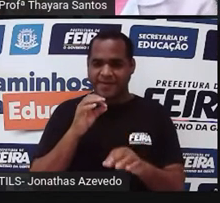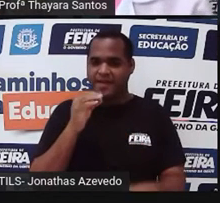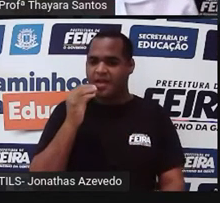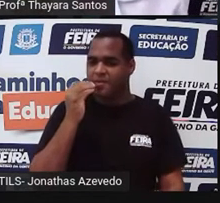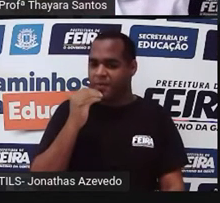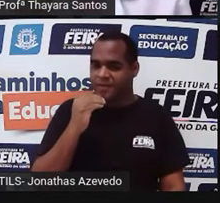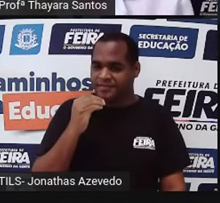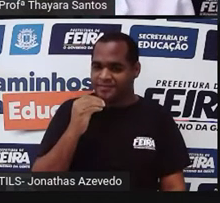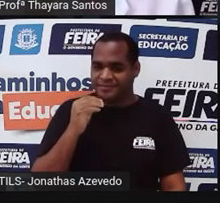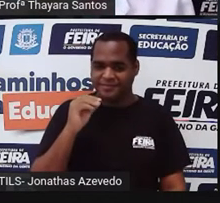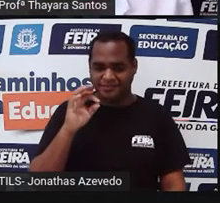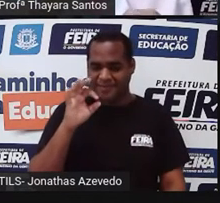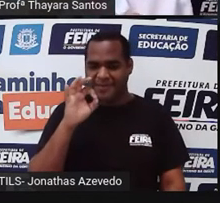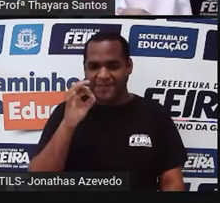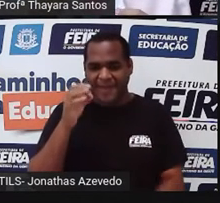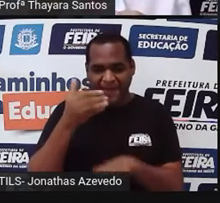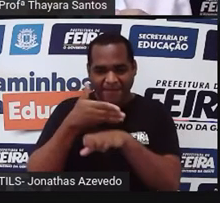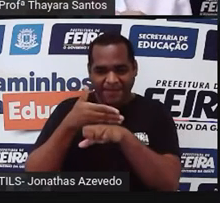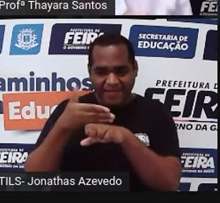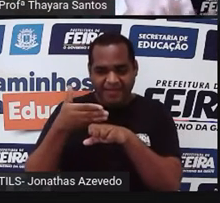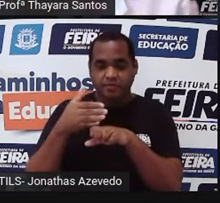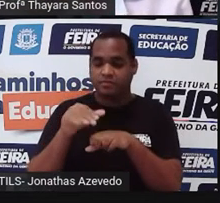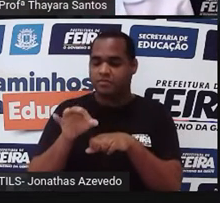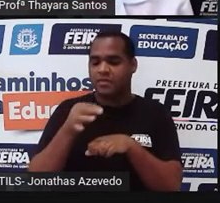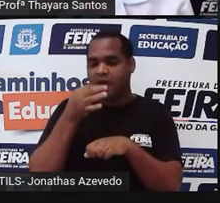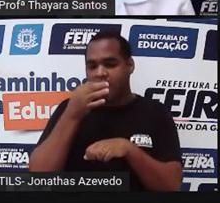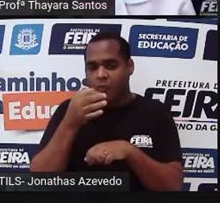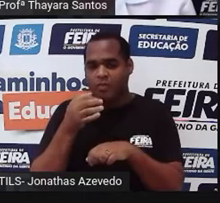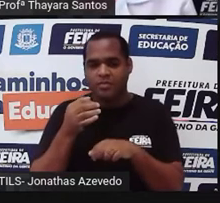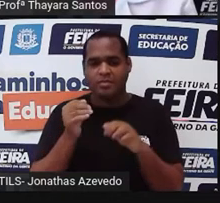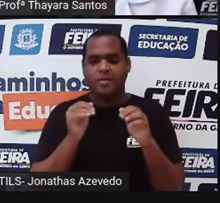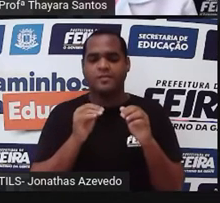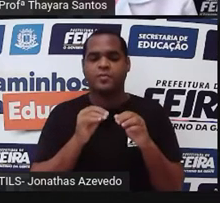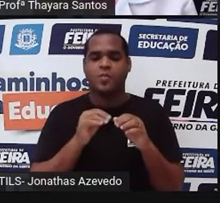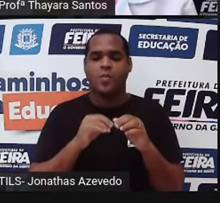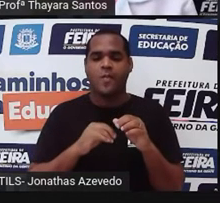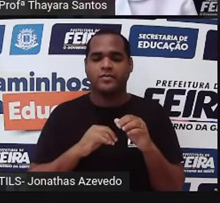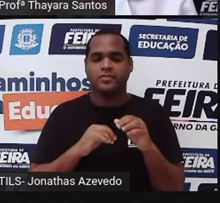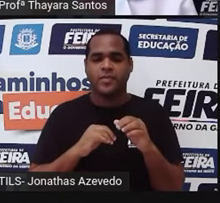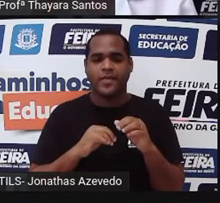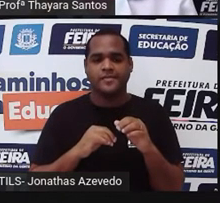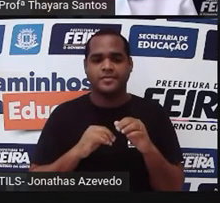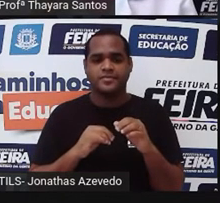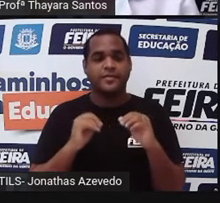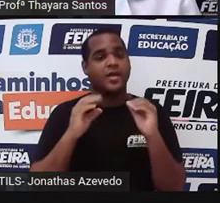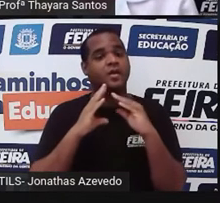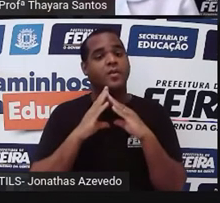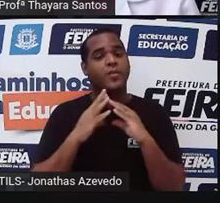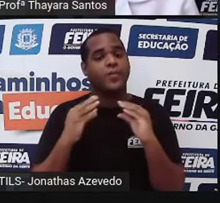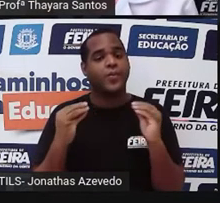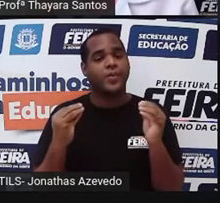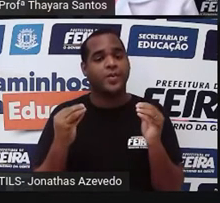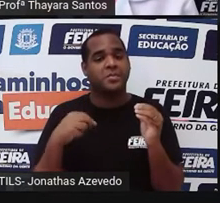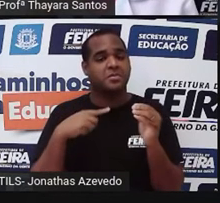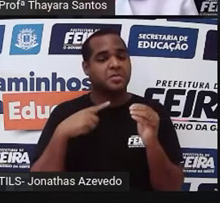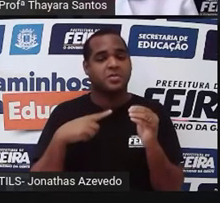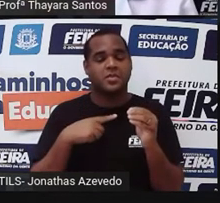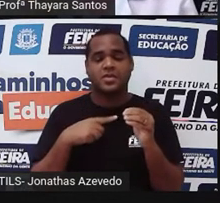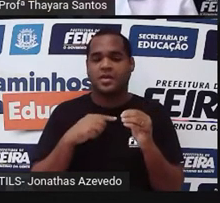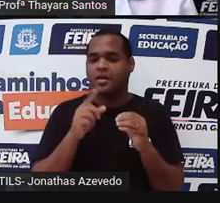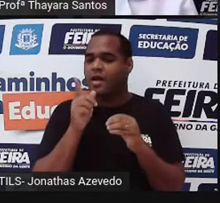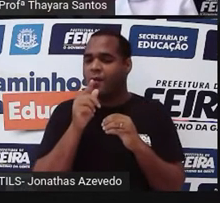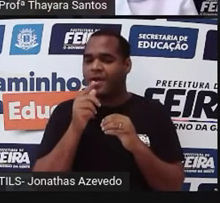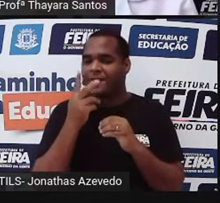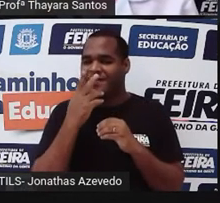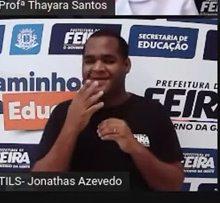coloca na boca. O que é que acontece imediatamente? O biscoitinho derrete, né? Aquele biscoitinho de goma derrete. Por quê? Porque na